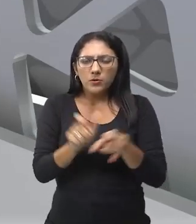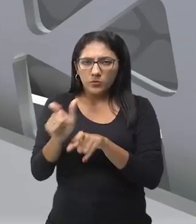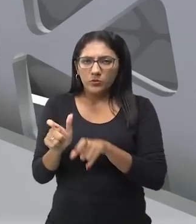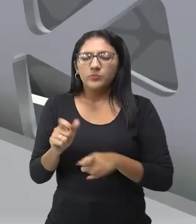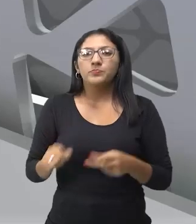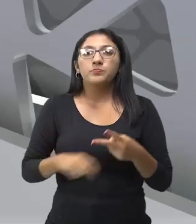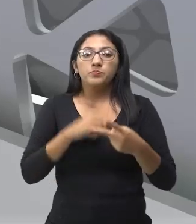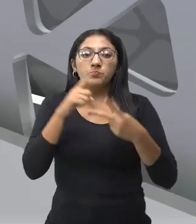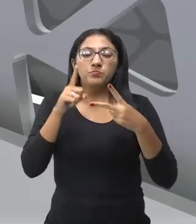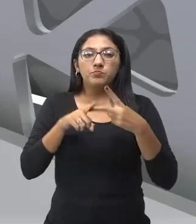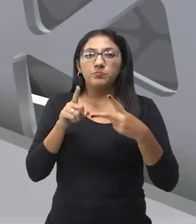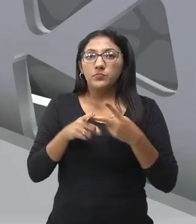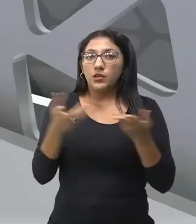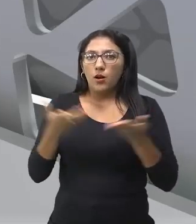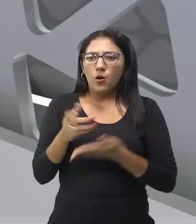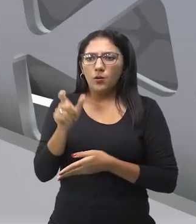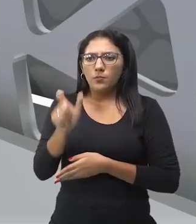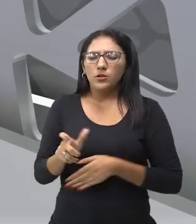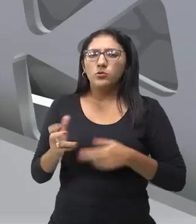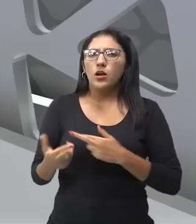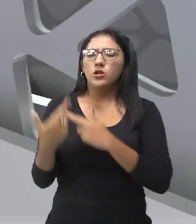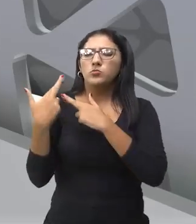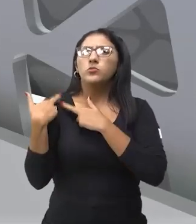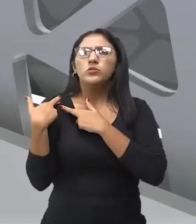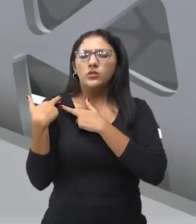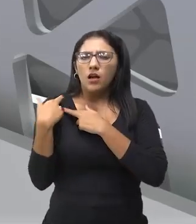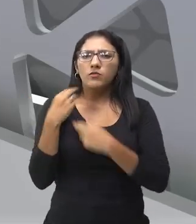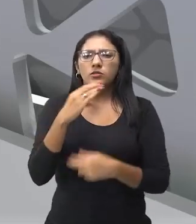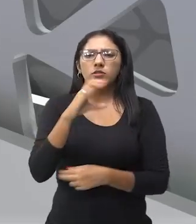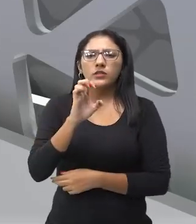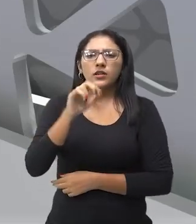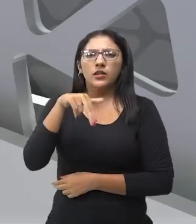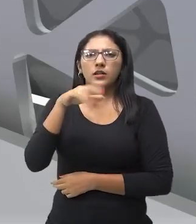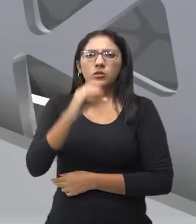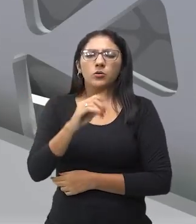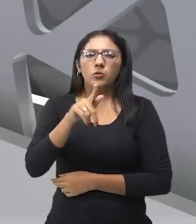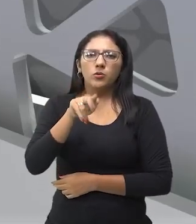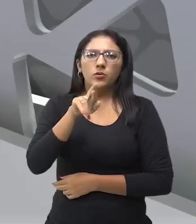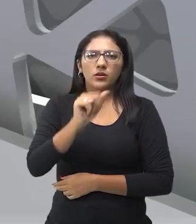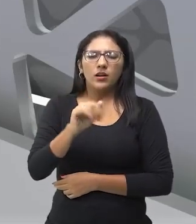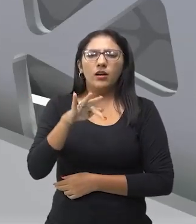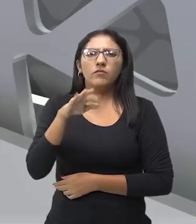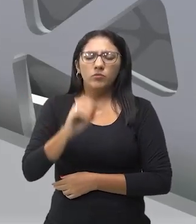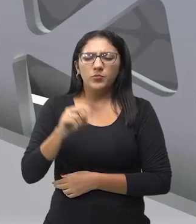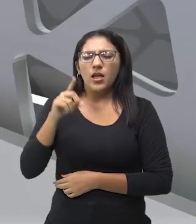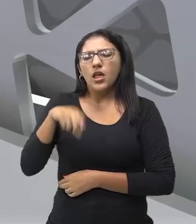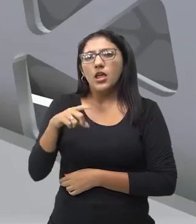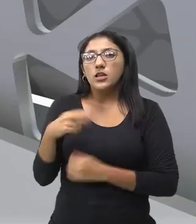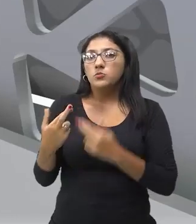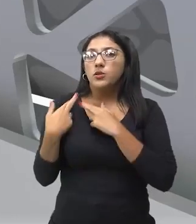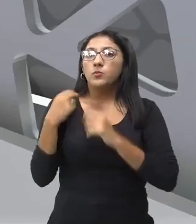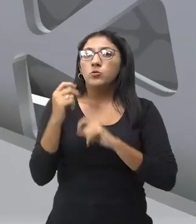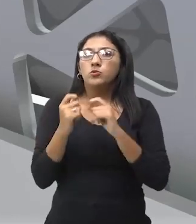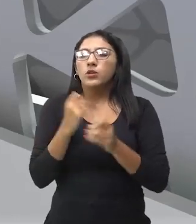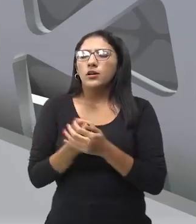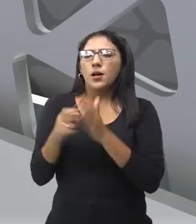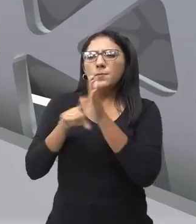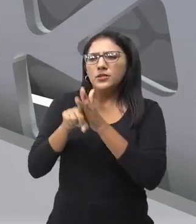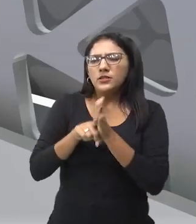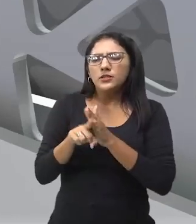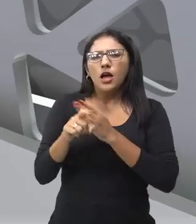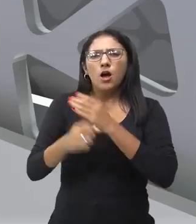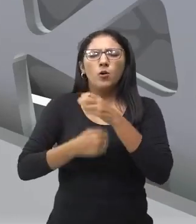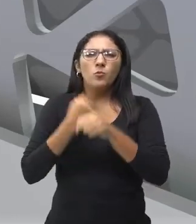cenógrafo, ele é... Qual o objetivo dele? Ele vai fazer uma pesquisa da data, do ano,